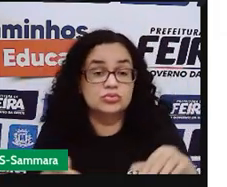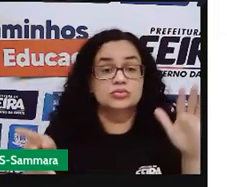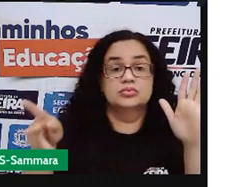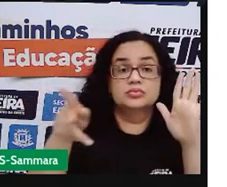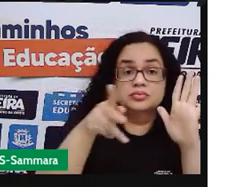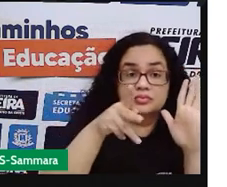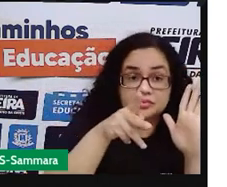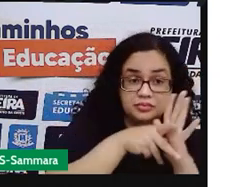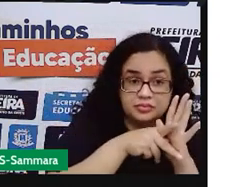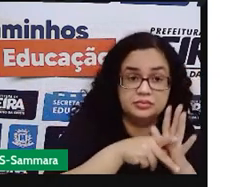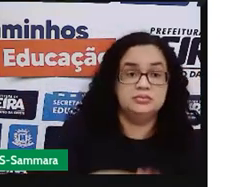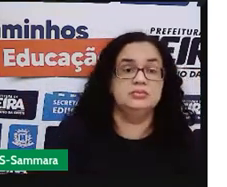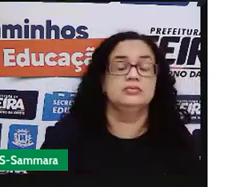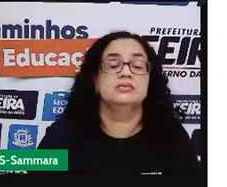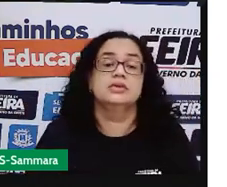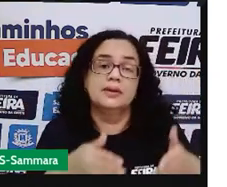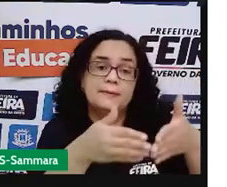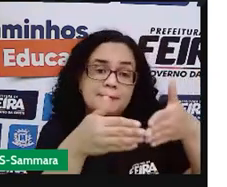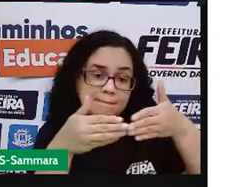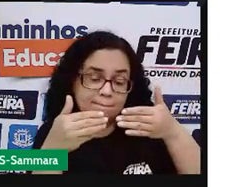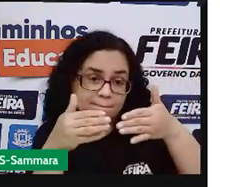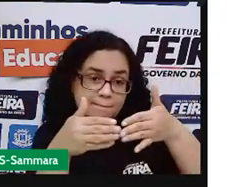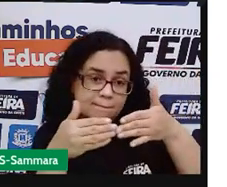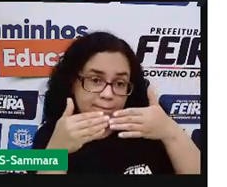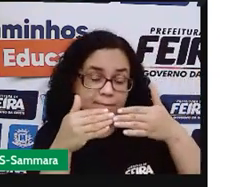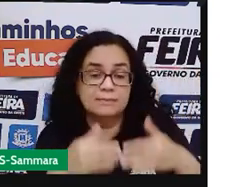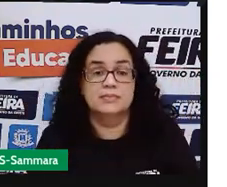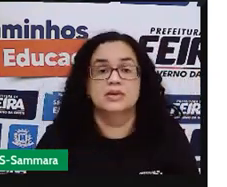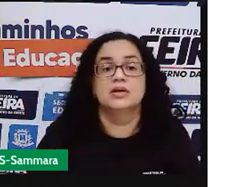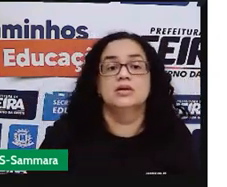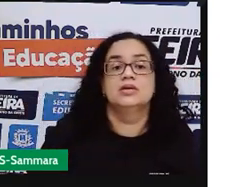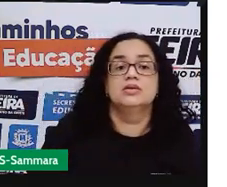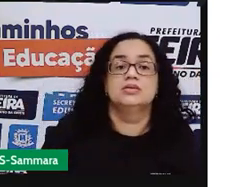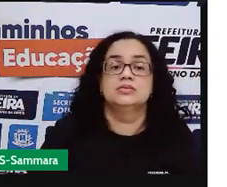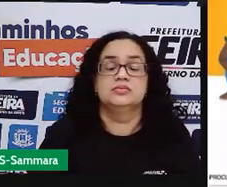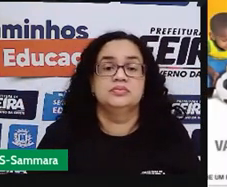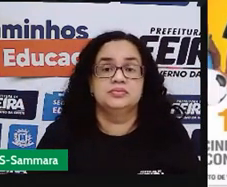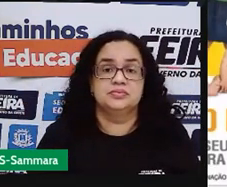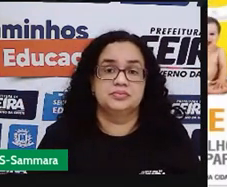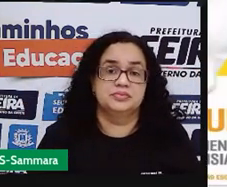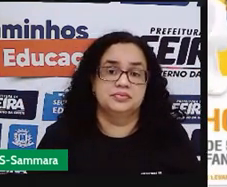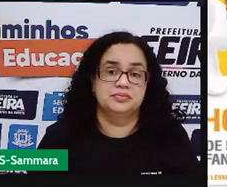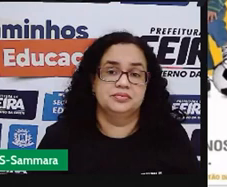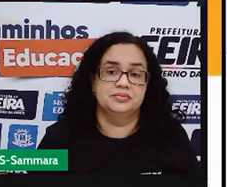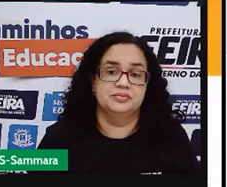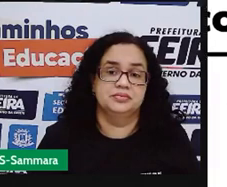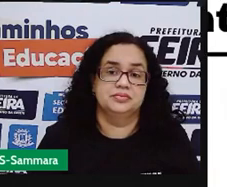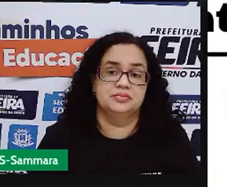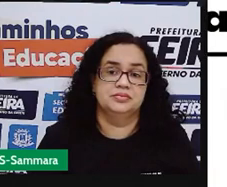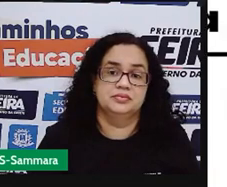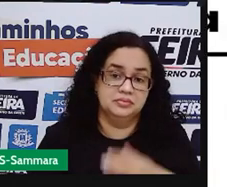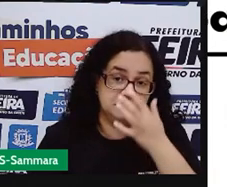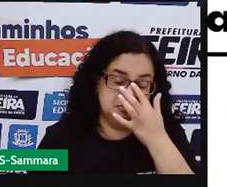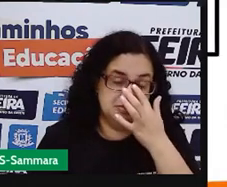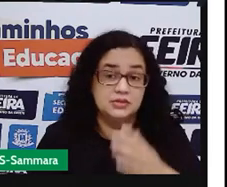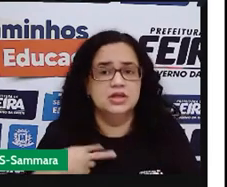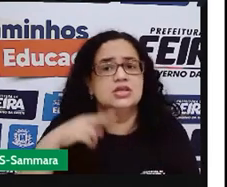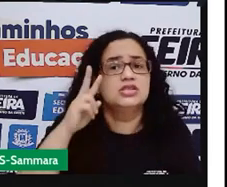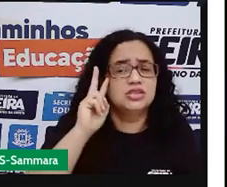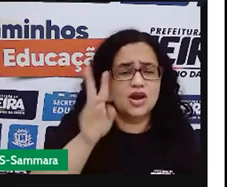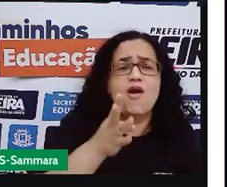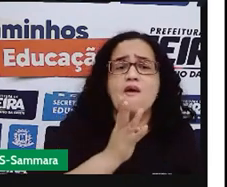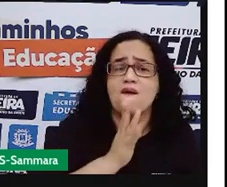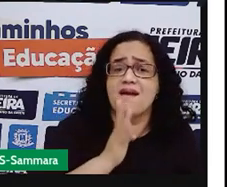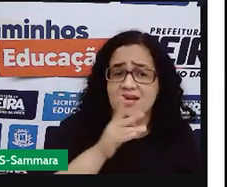daquilo que foi pedido, aquilo que foi solicitado pelo Ministério da Saúde. Quem já viu esse